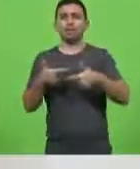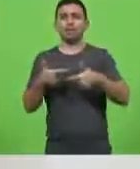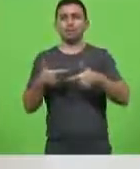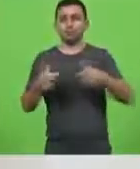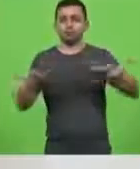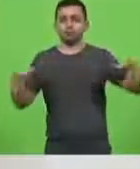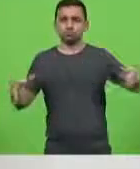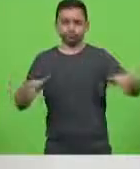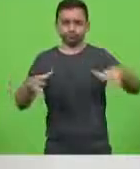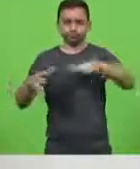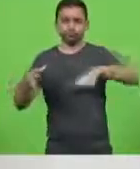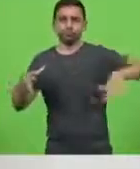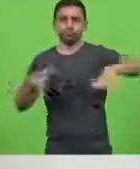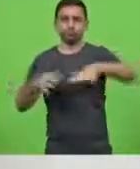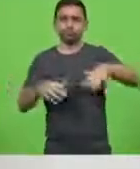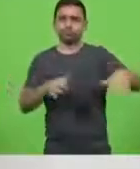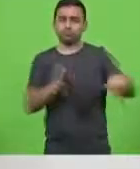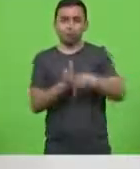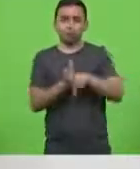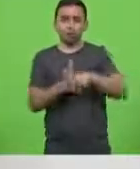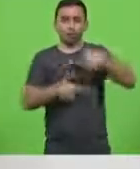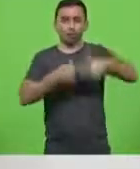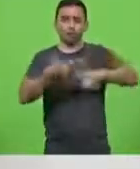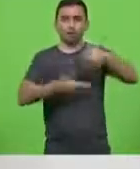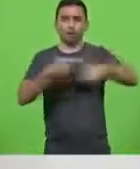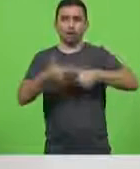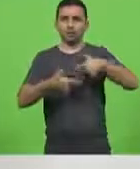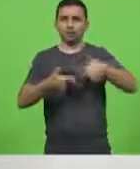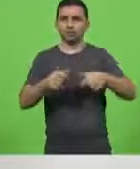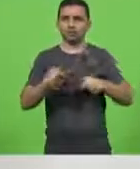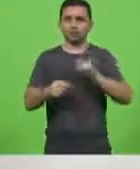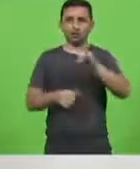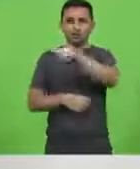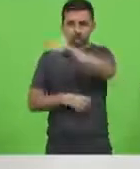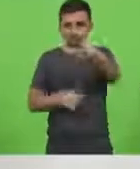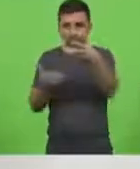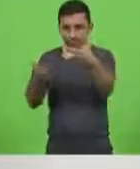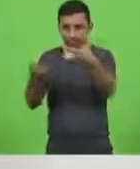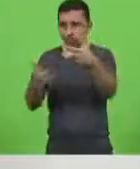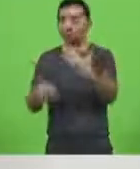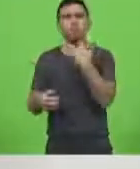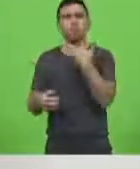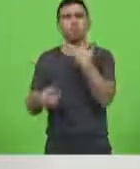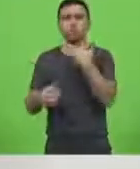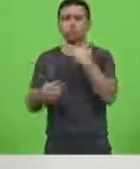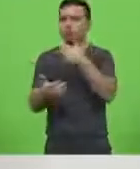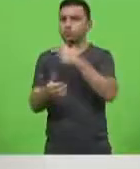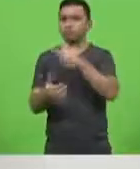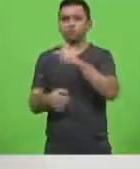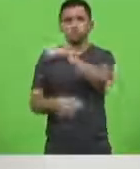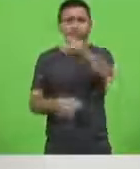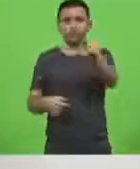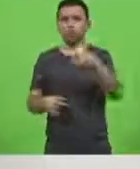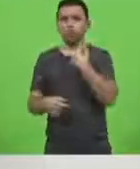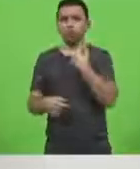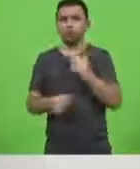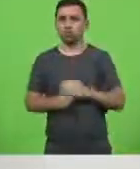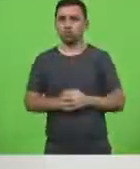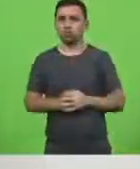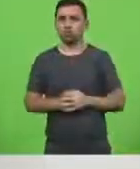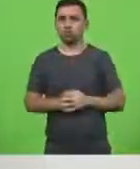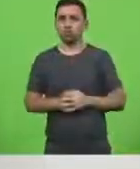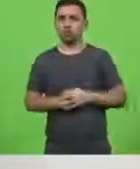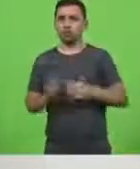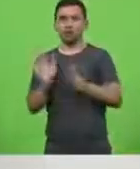para si é deles o mercado não não é seu se você quiser operar você não pode você não pode está aqui a prova está aqui a prova